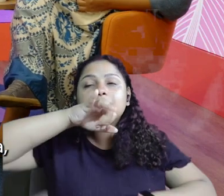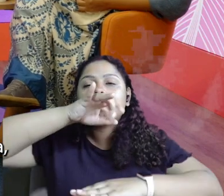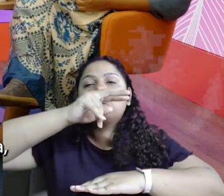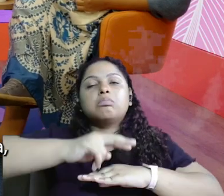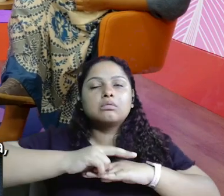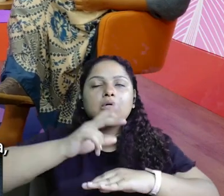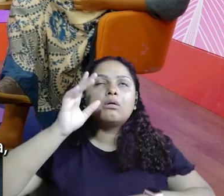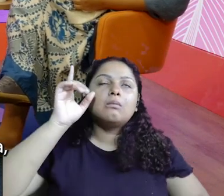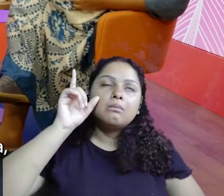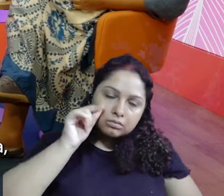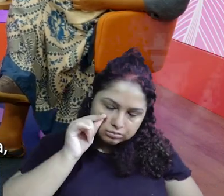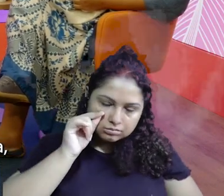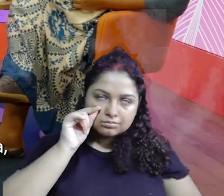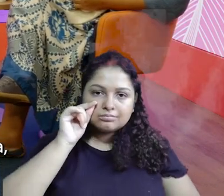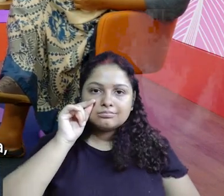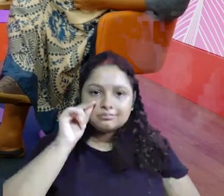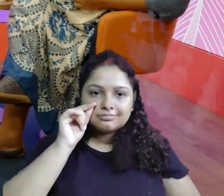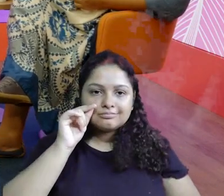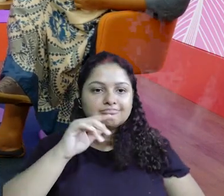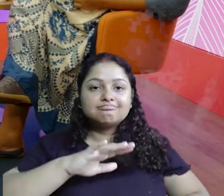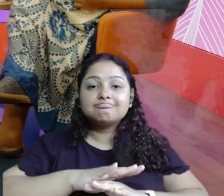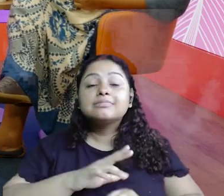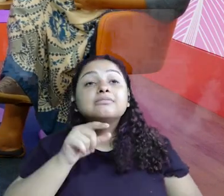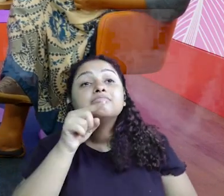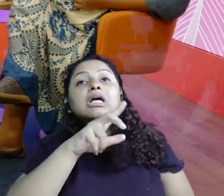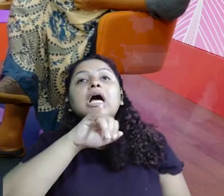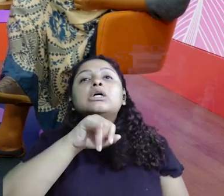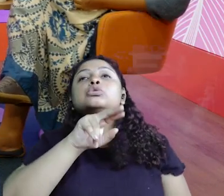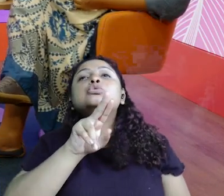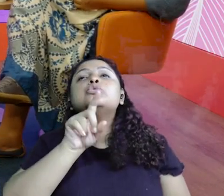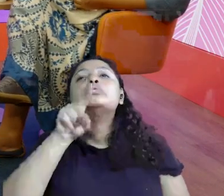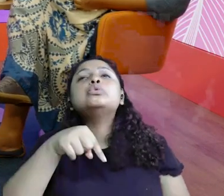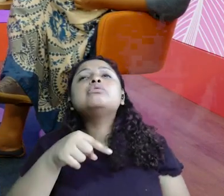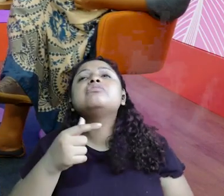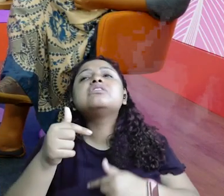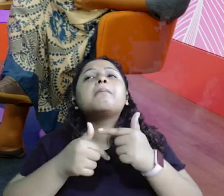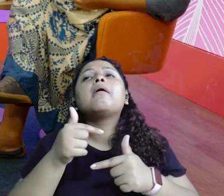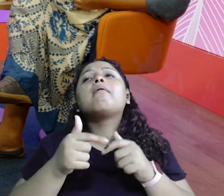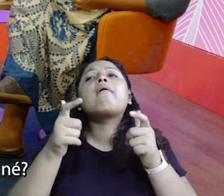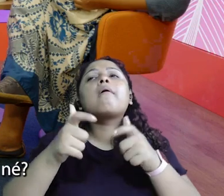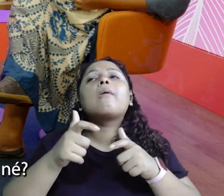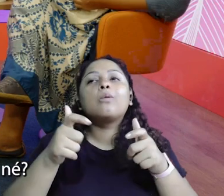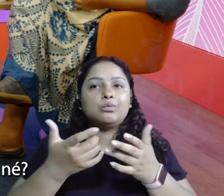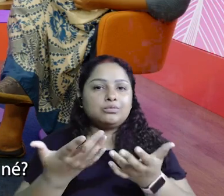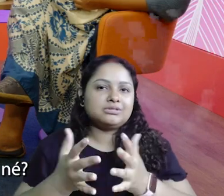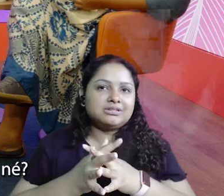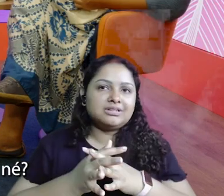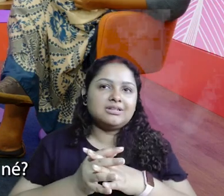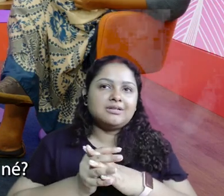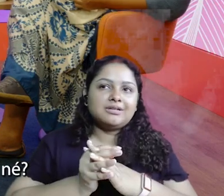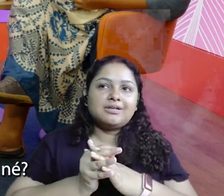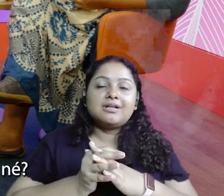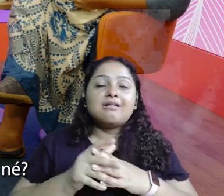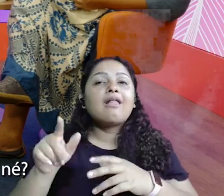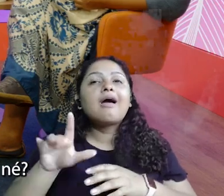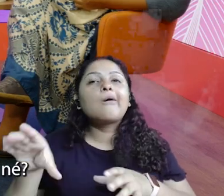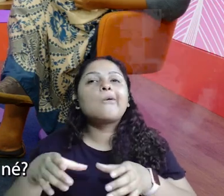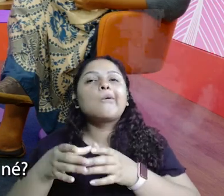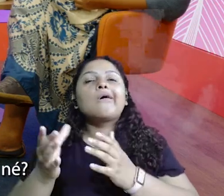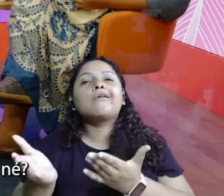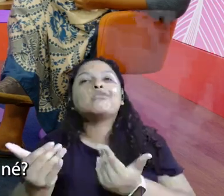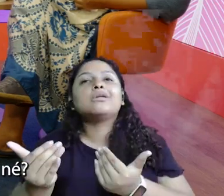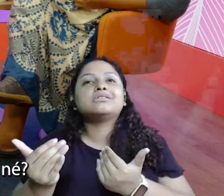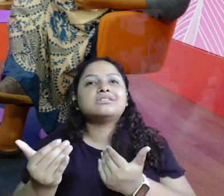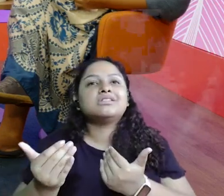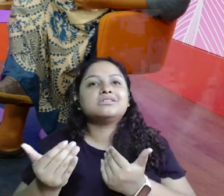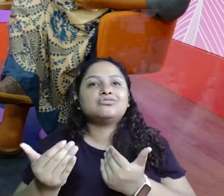mas se eu deitar é um sono só. E agora eu quero saber da Ju, aonde ela foi trabalhar depois que os adolescentes ocuparam,